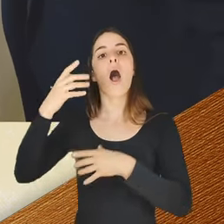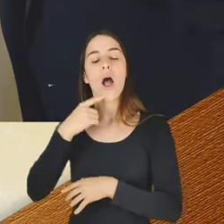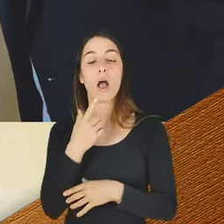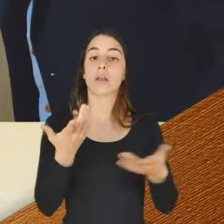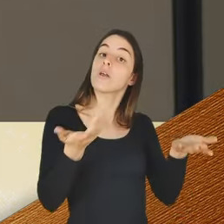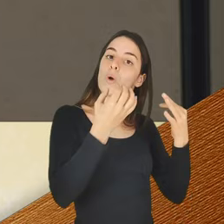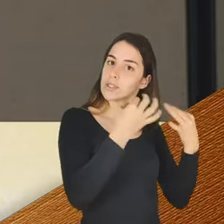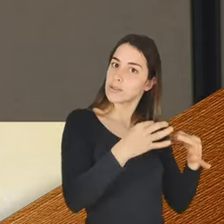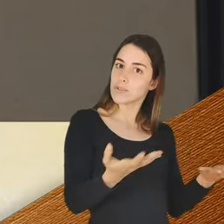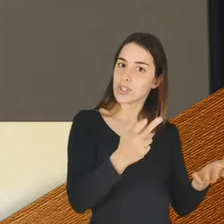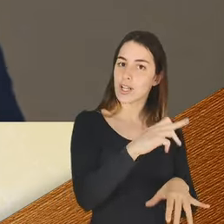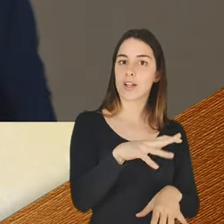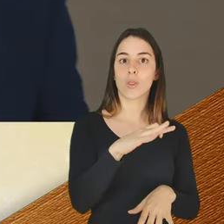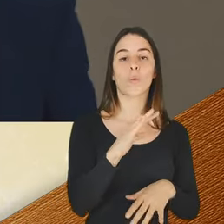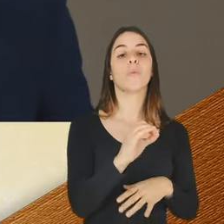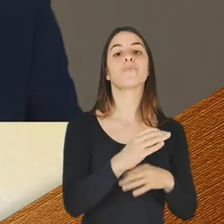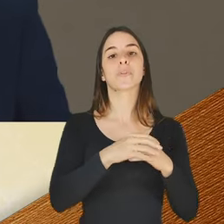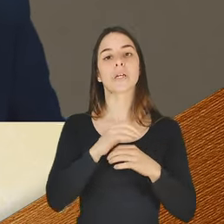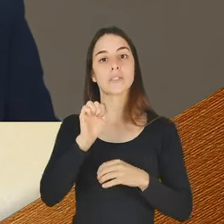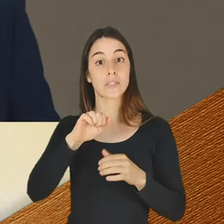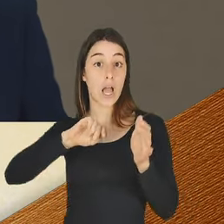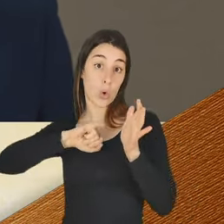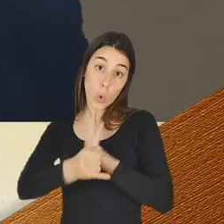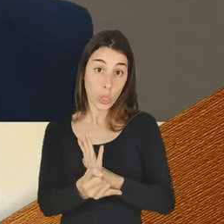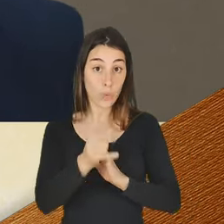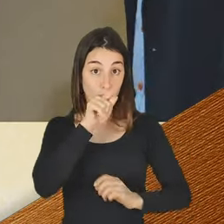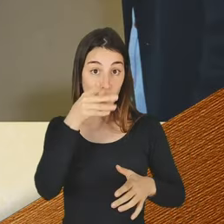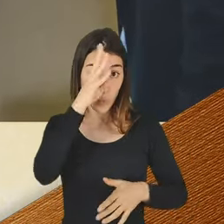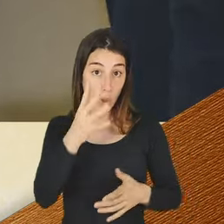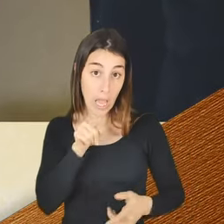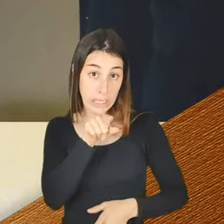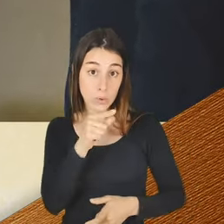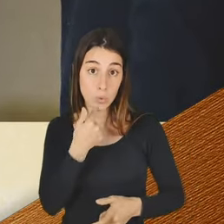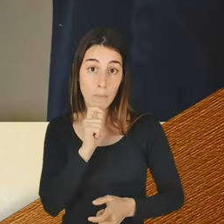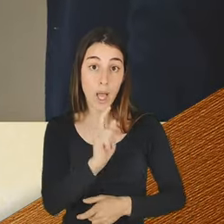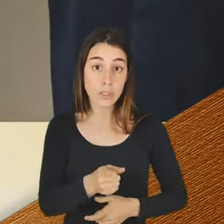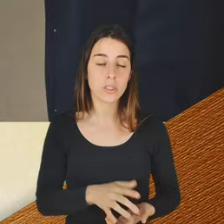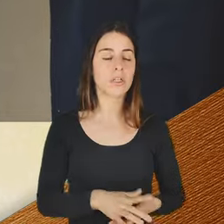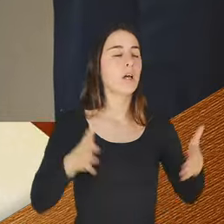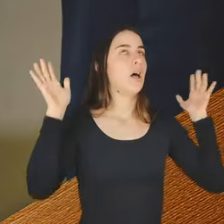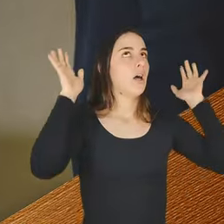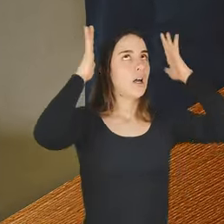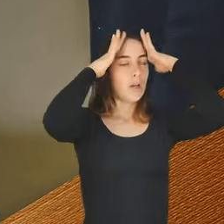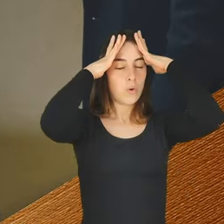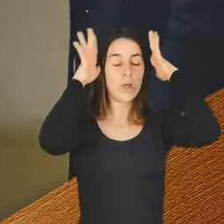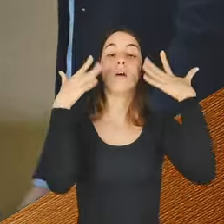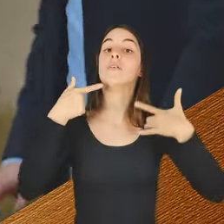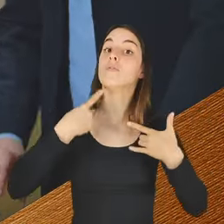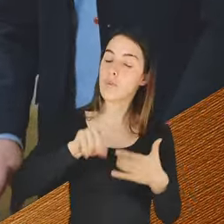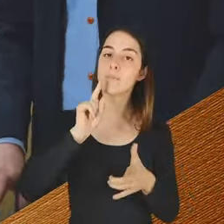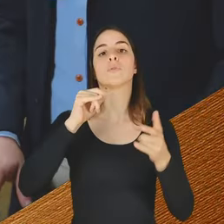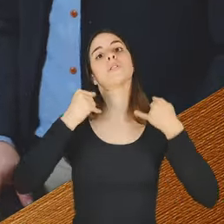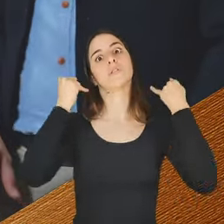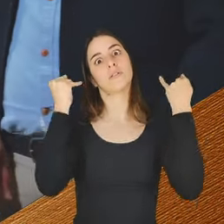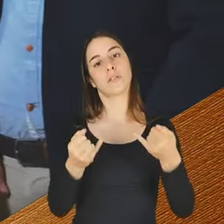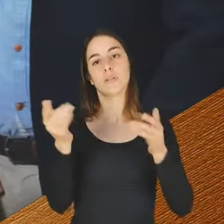-me bastante simples. Que é frango arroto, é? Frango arroto, tu... Vamos, então, se calhar passar para o